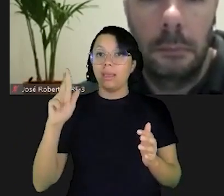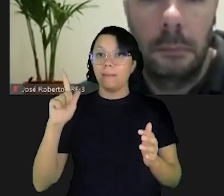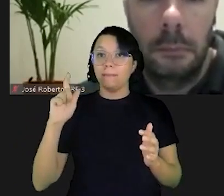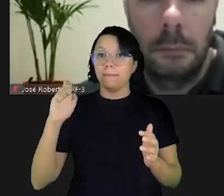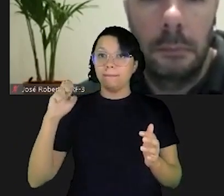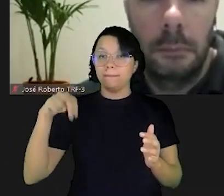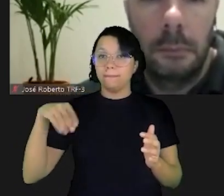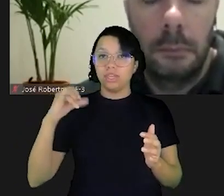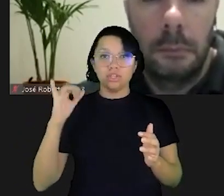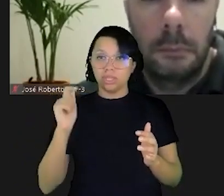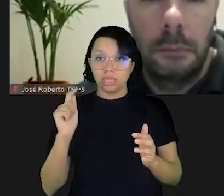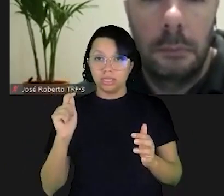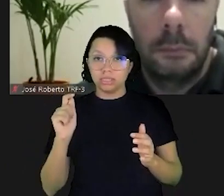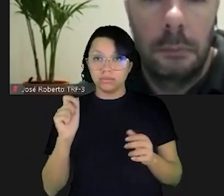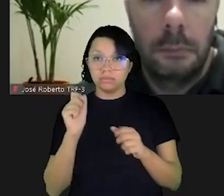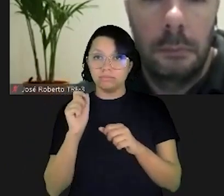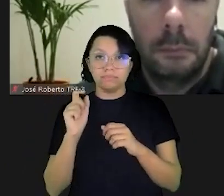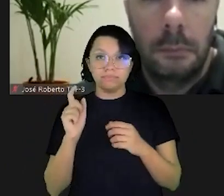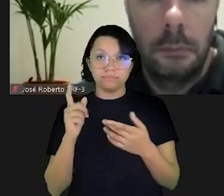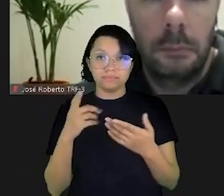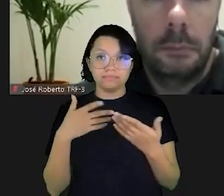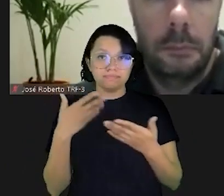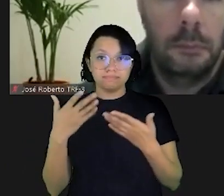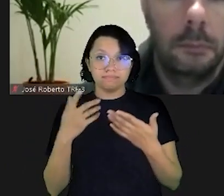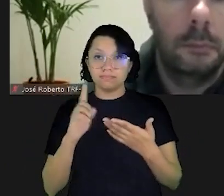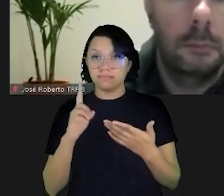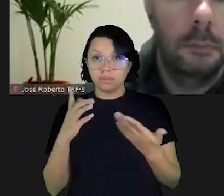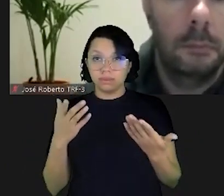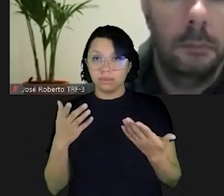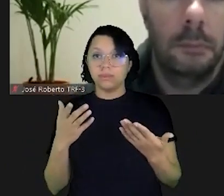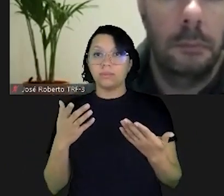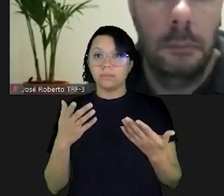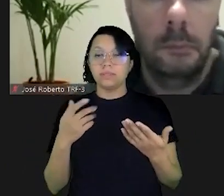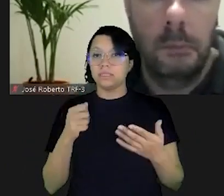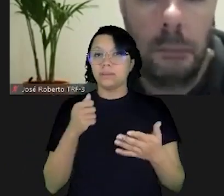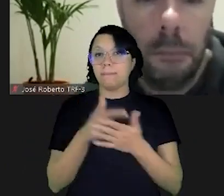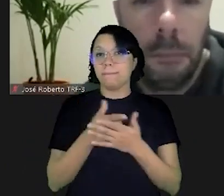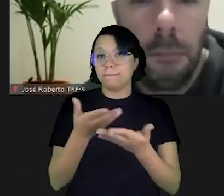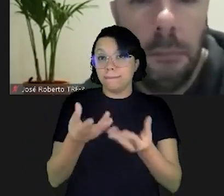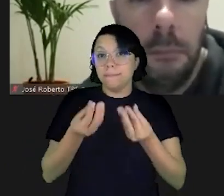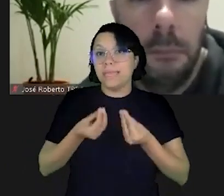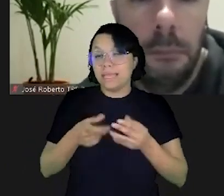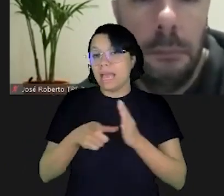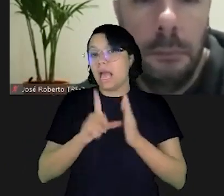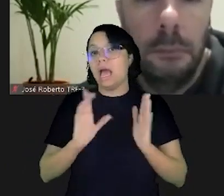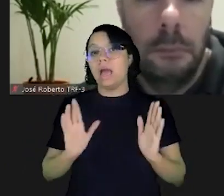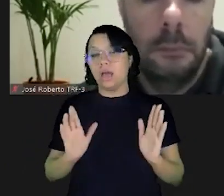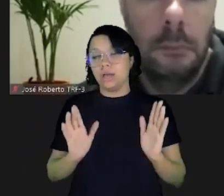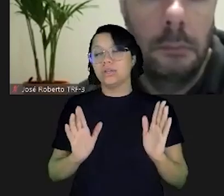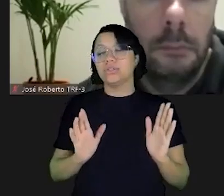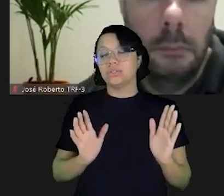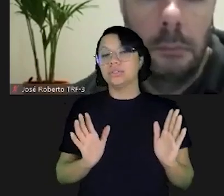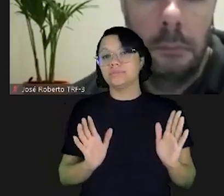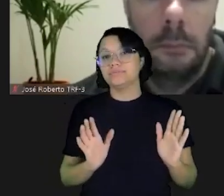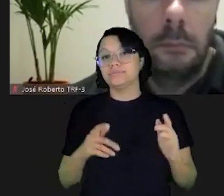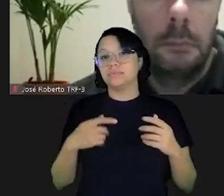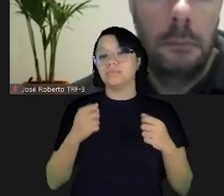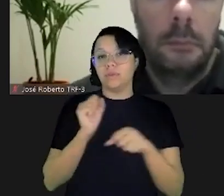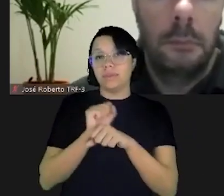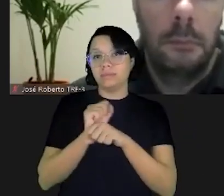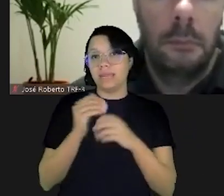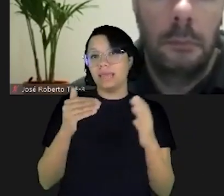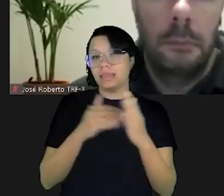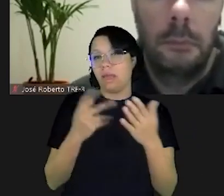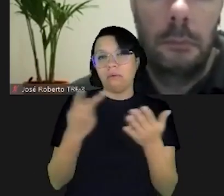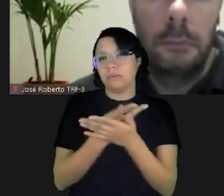precise sacar aquilo antes de esperar a data do vencimento e aí se você sacar aquilo antes você pode sim vender